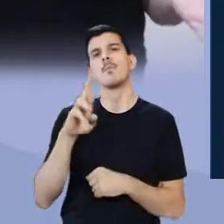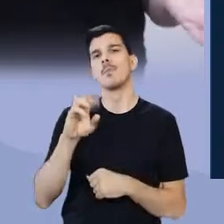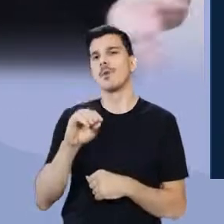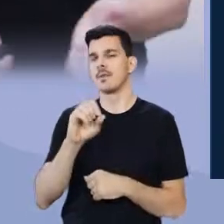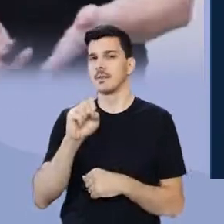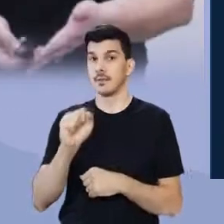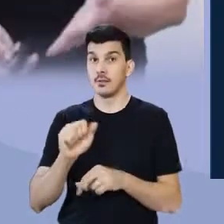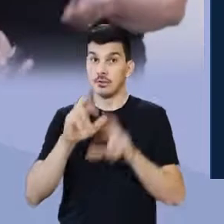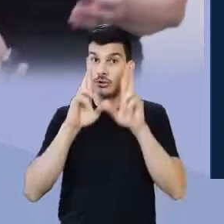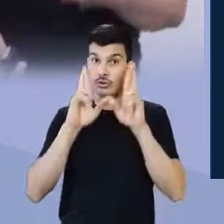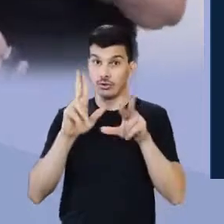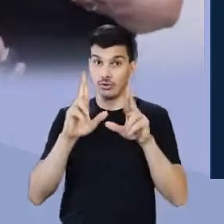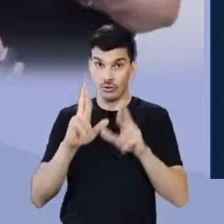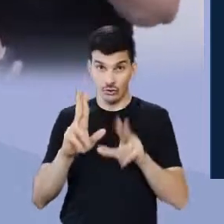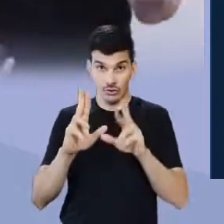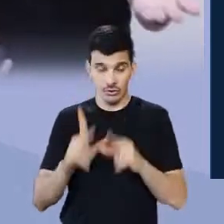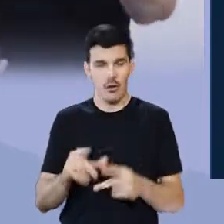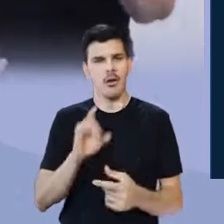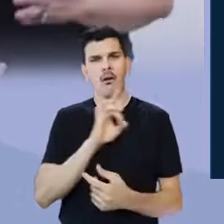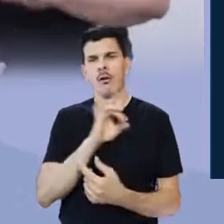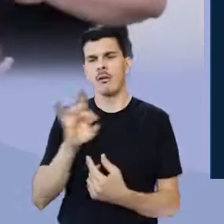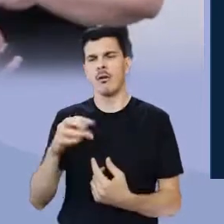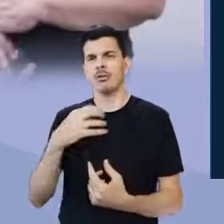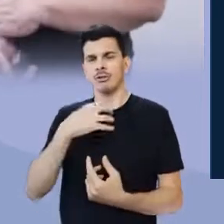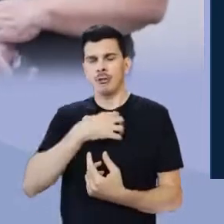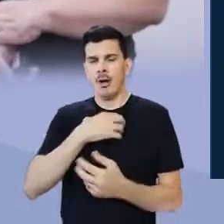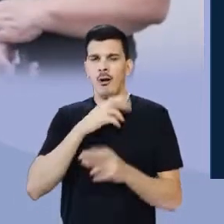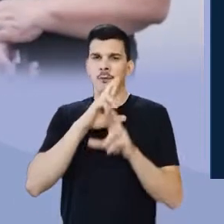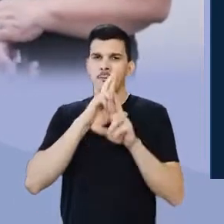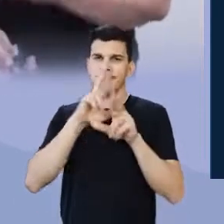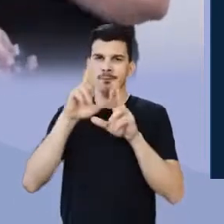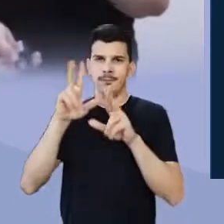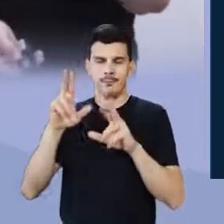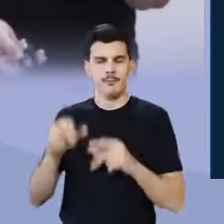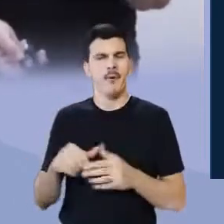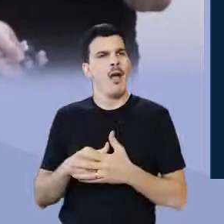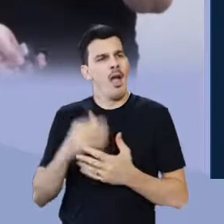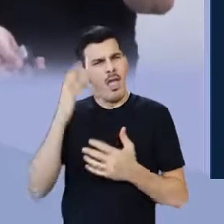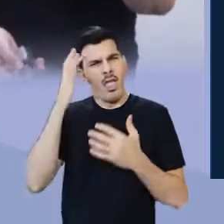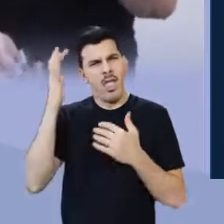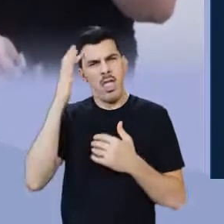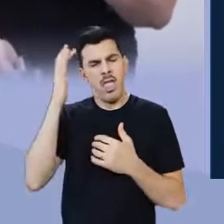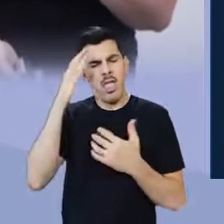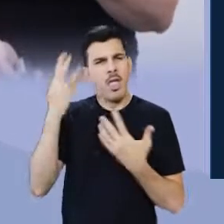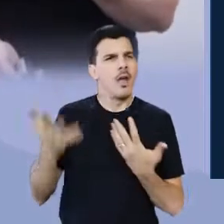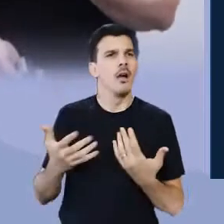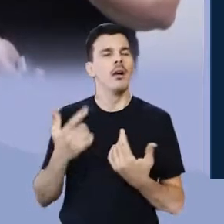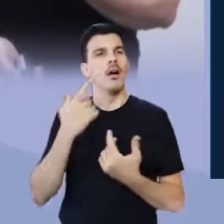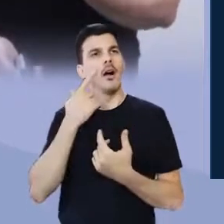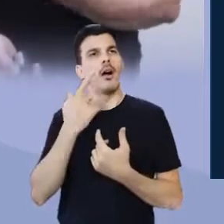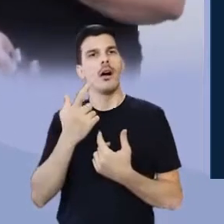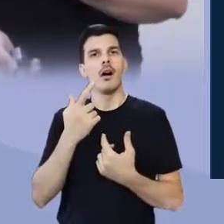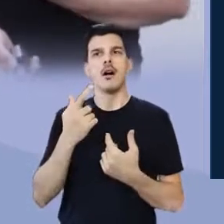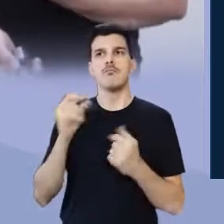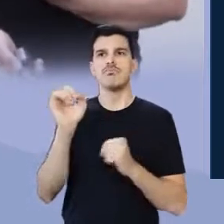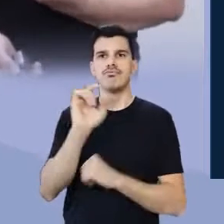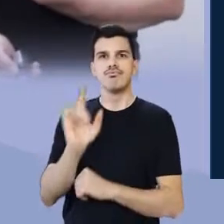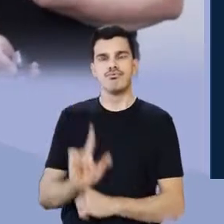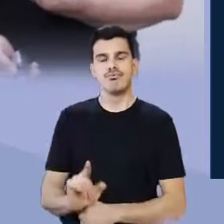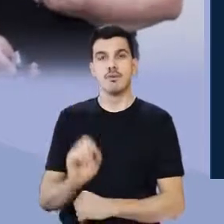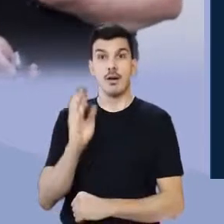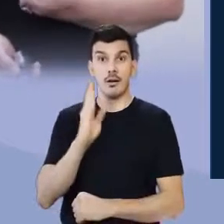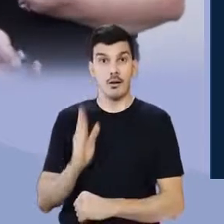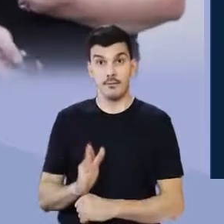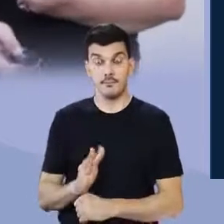diferentes, cada uma diferente em seu formato. Imagina avaliar a literatura